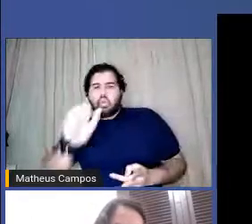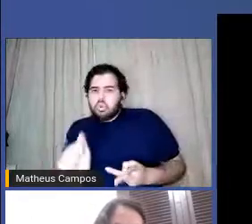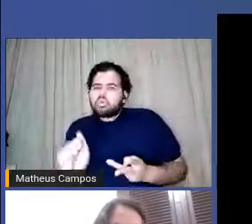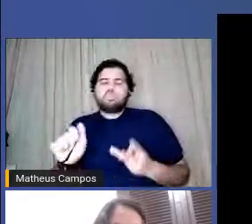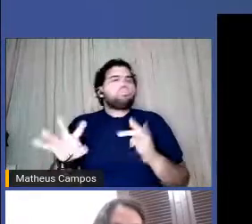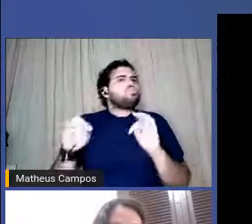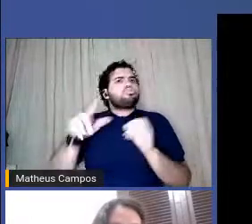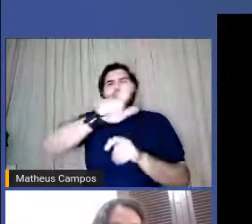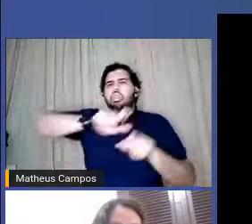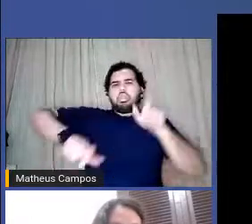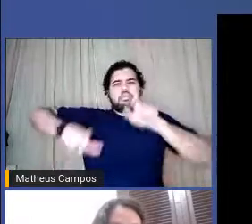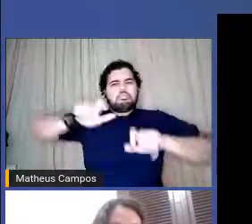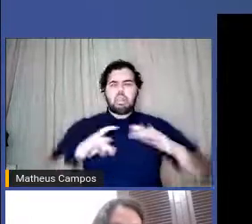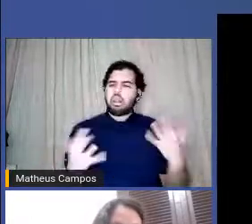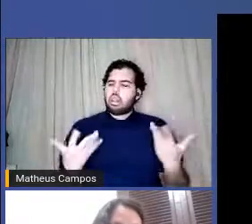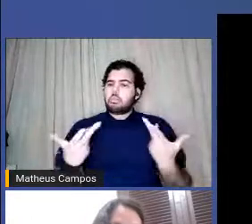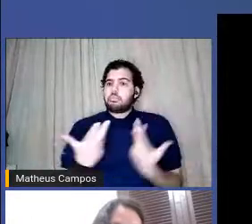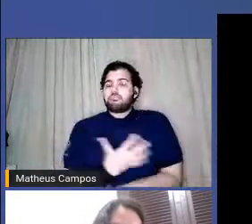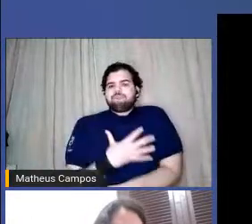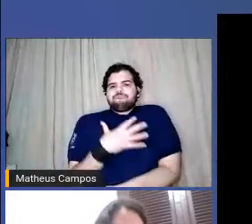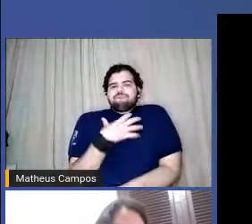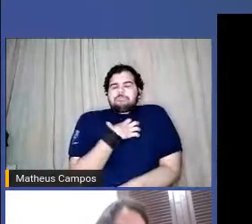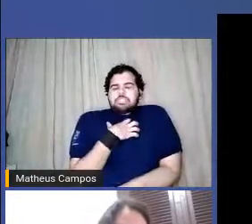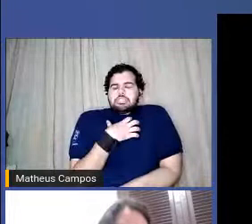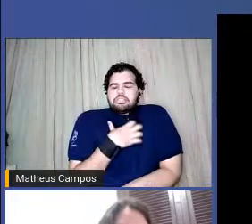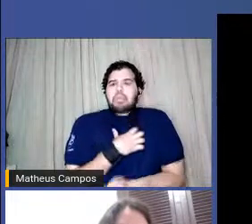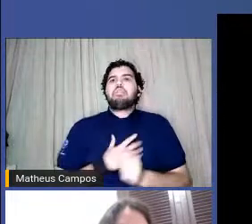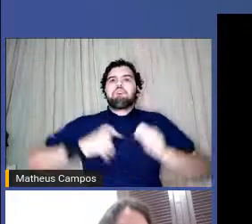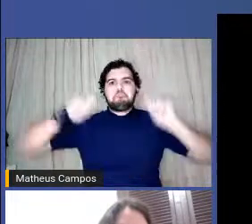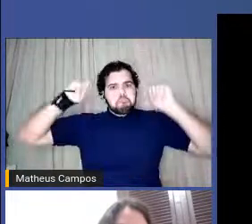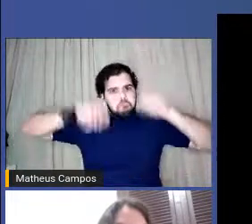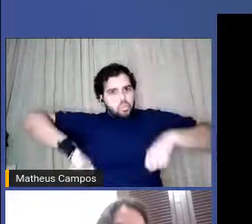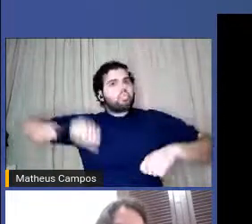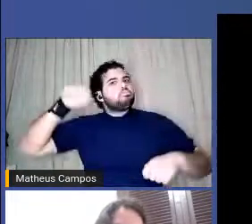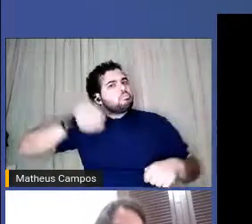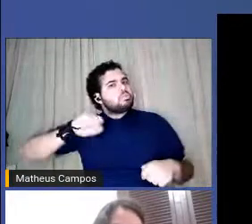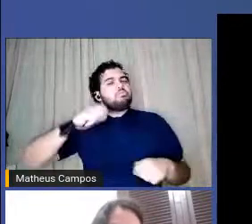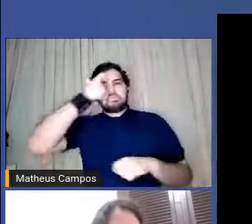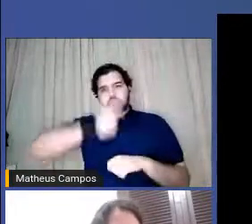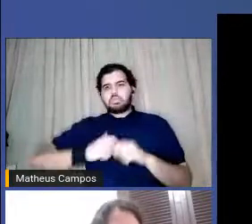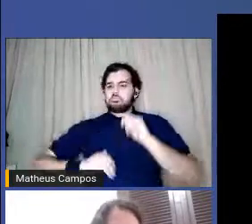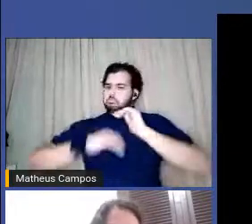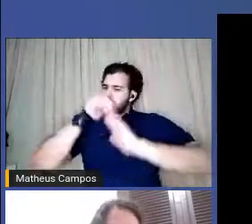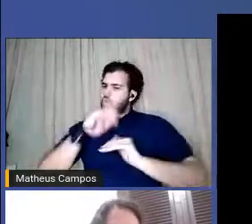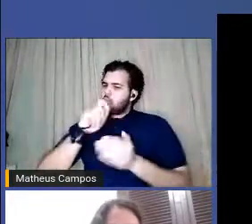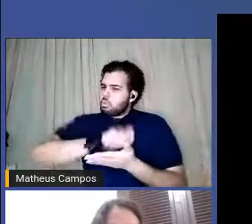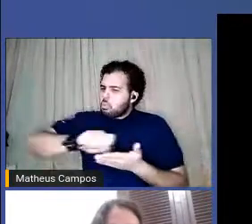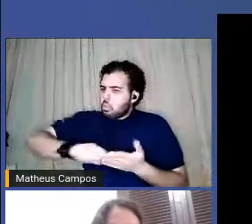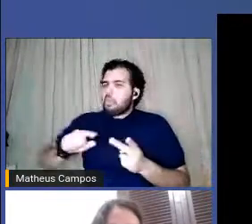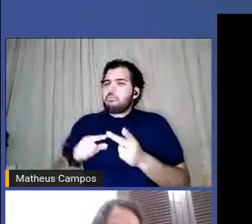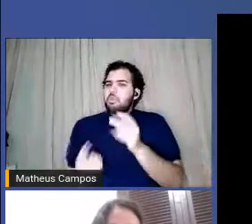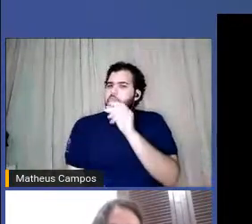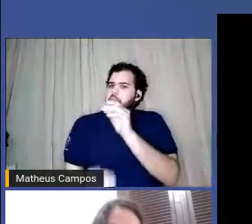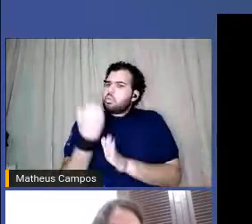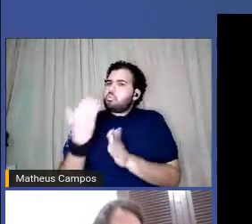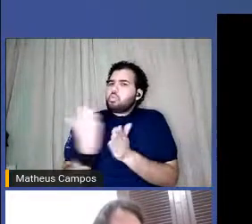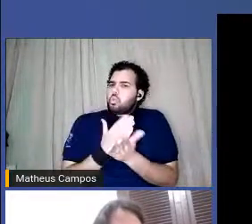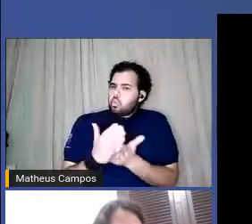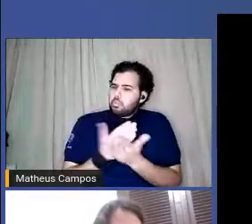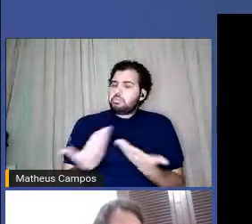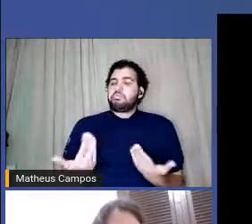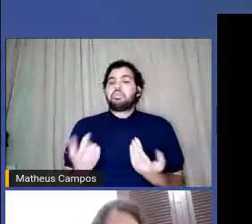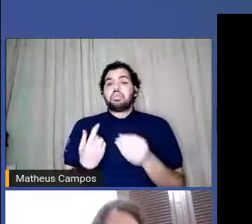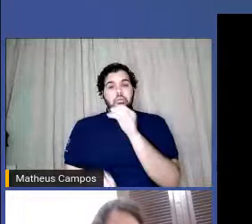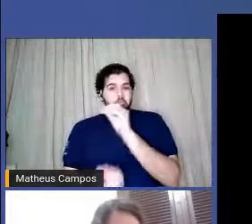maravilhosas eu comecei a sentir que eu poderia sim ser uma escritora eu poderia sim ter um livro e eu fiz o meu